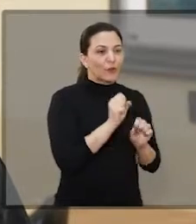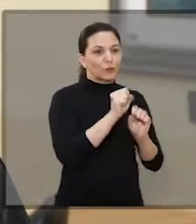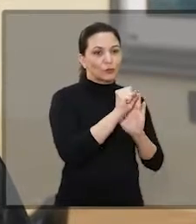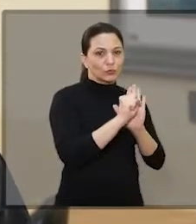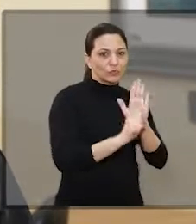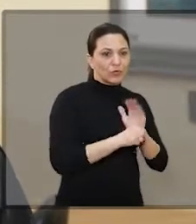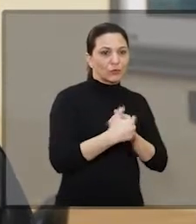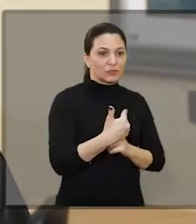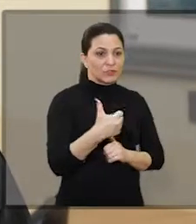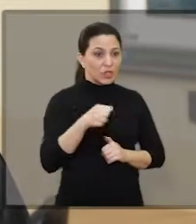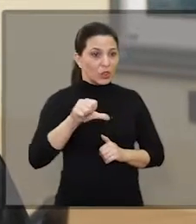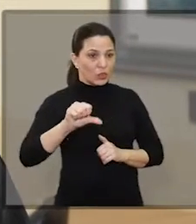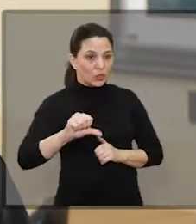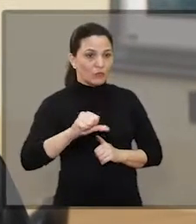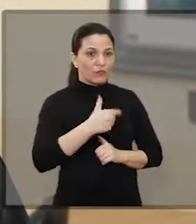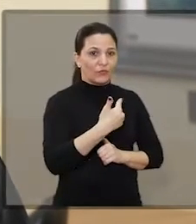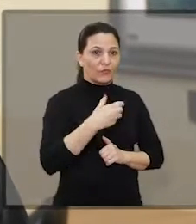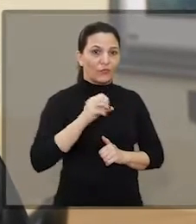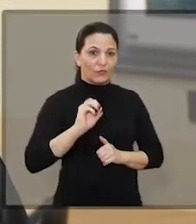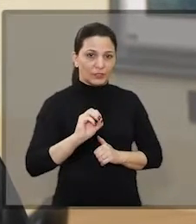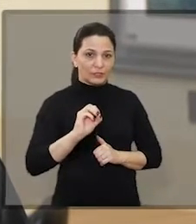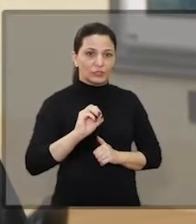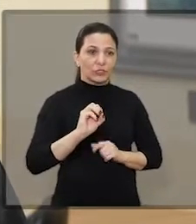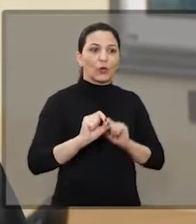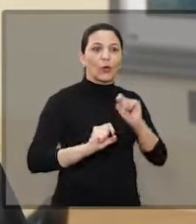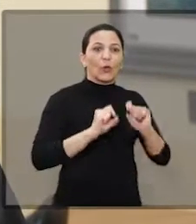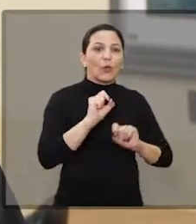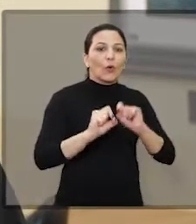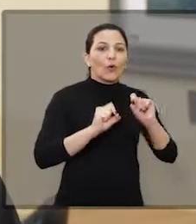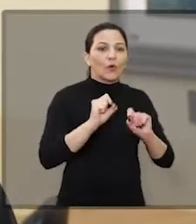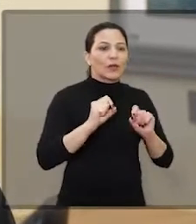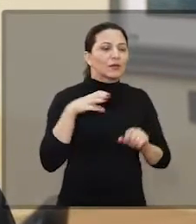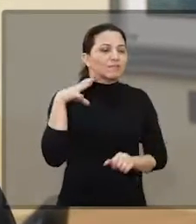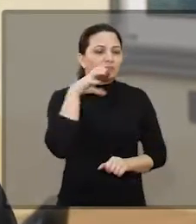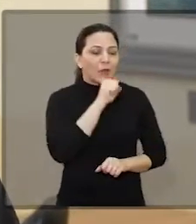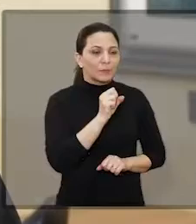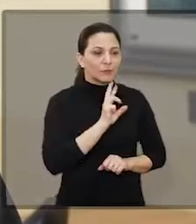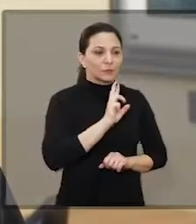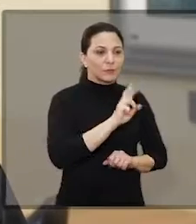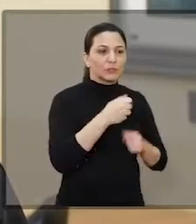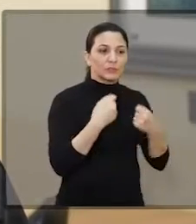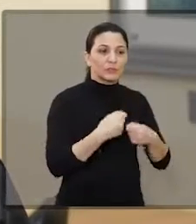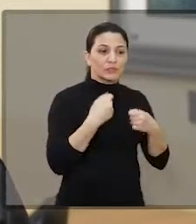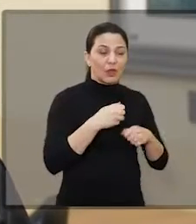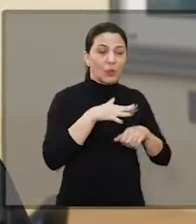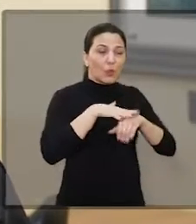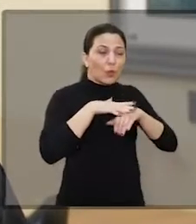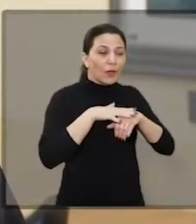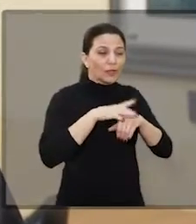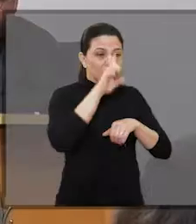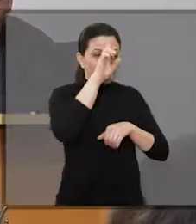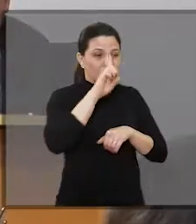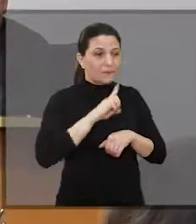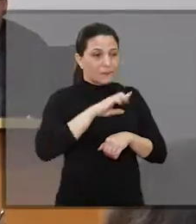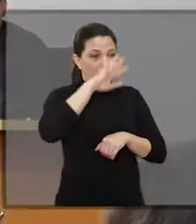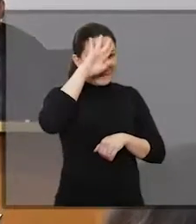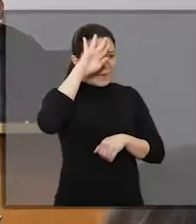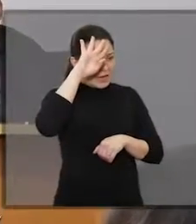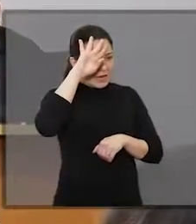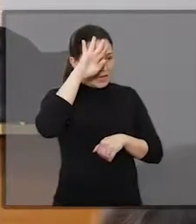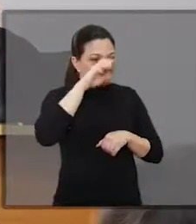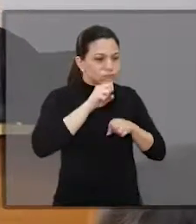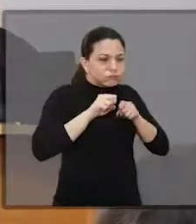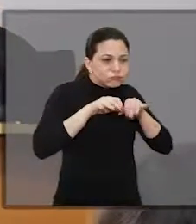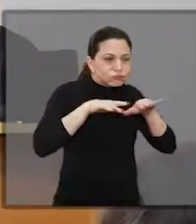do século XX e motivada naquele momento por uma questão de urgência, que era uma epidemia de febre amarela. E naquele